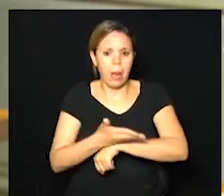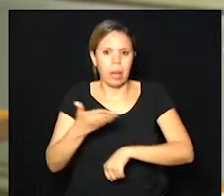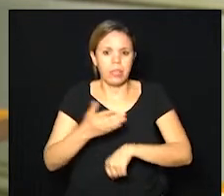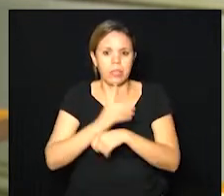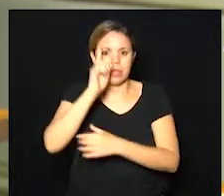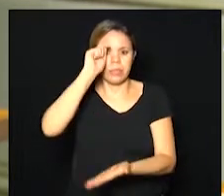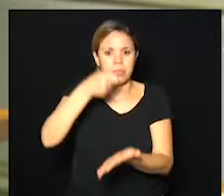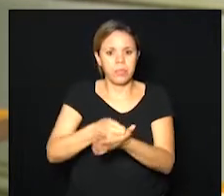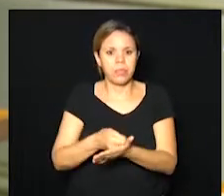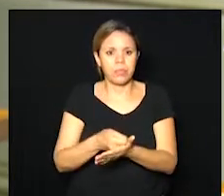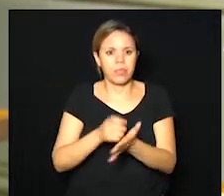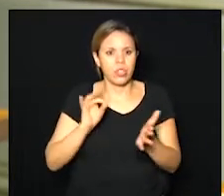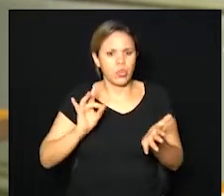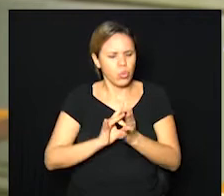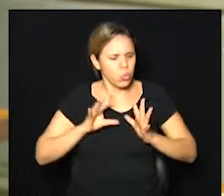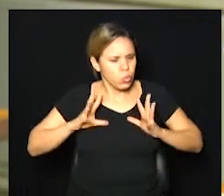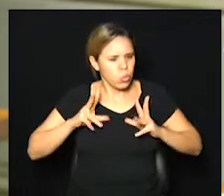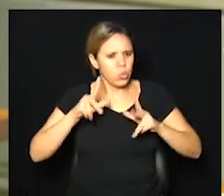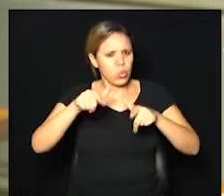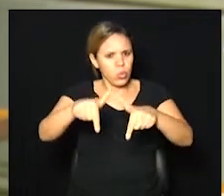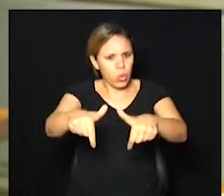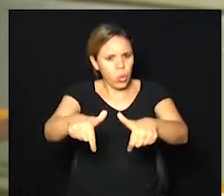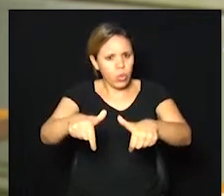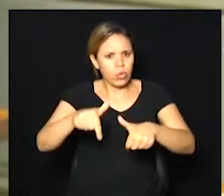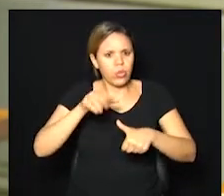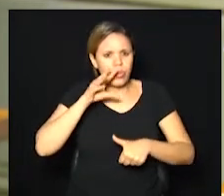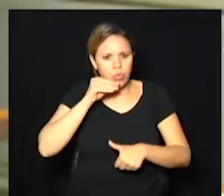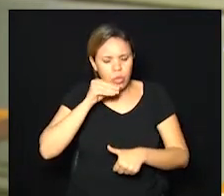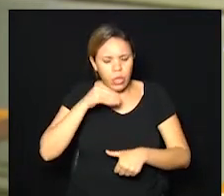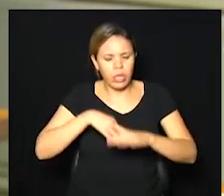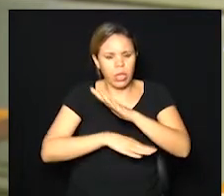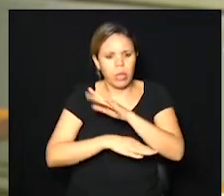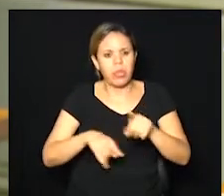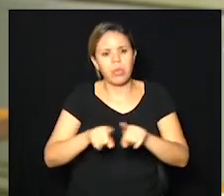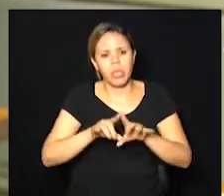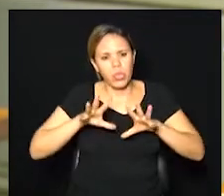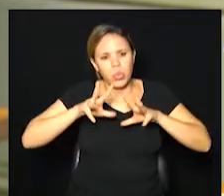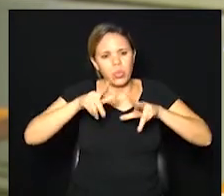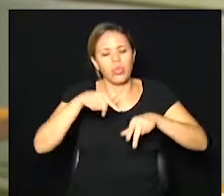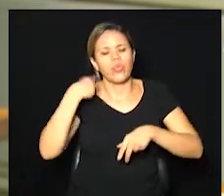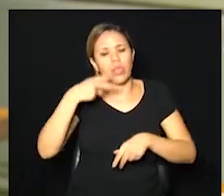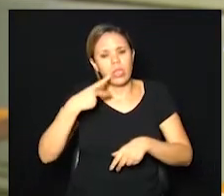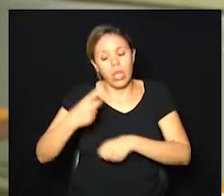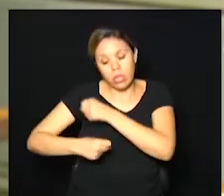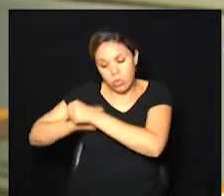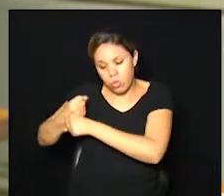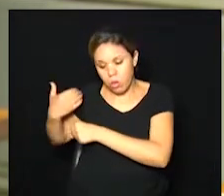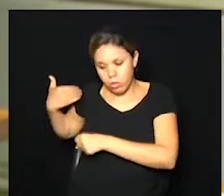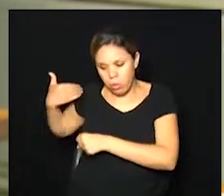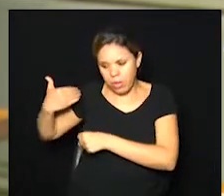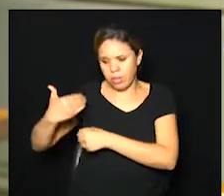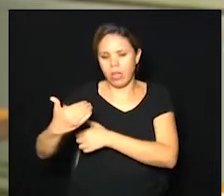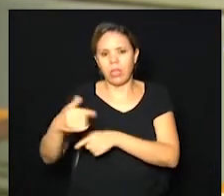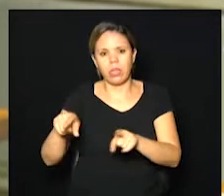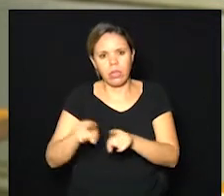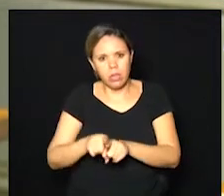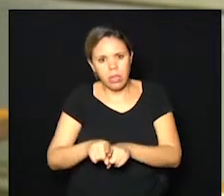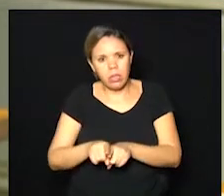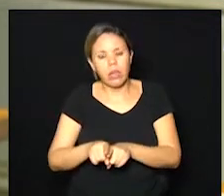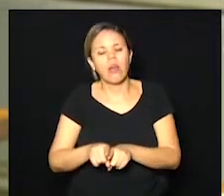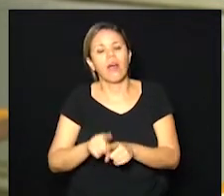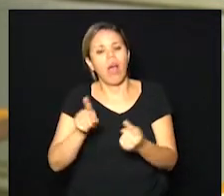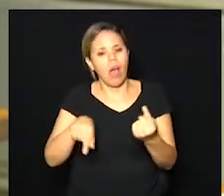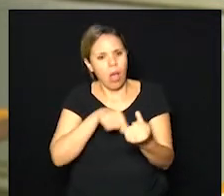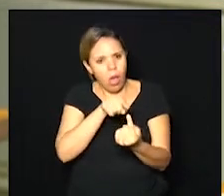decisão efetiva de todos os vereadores, de todos os funcionários que, desde o ano passado, estão neste norte.